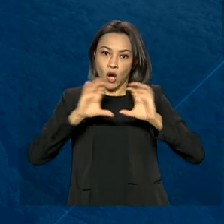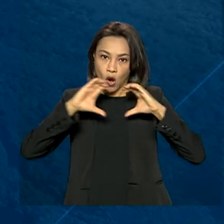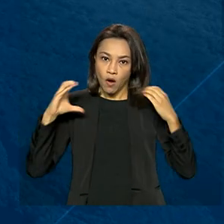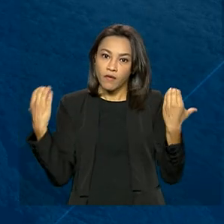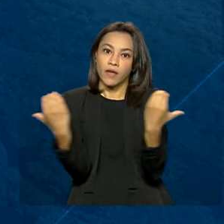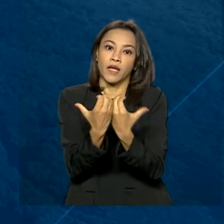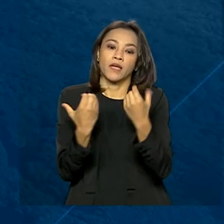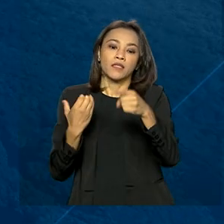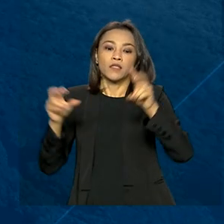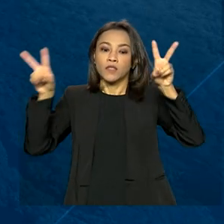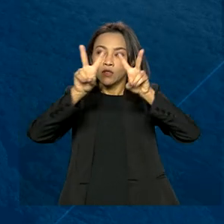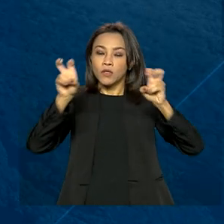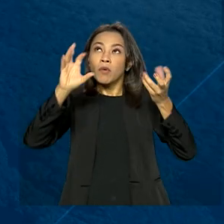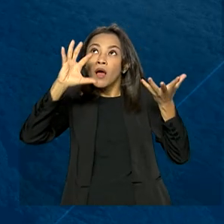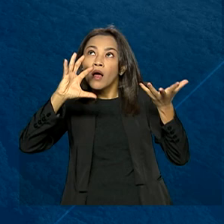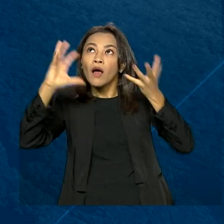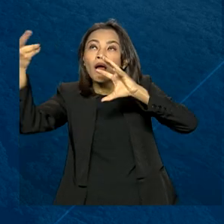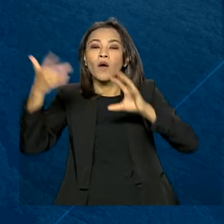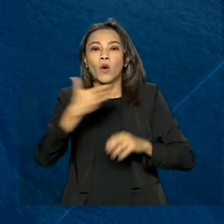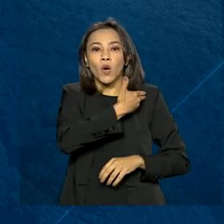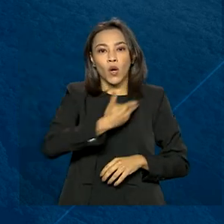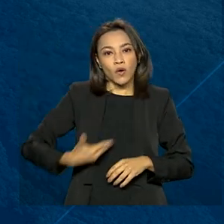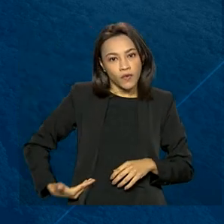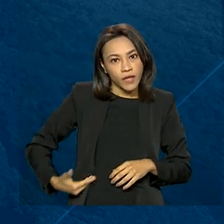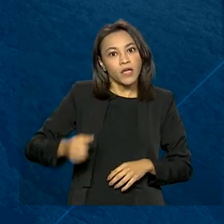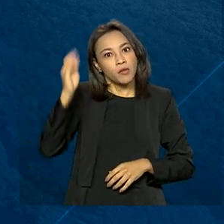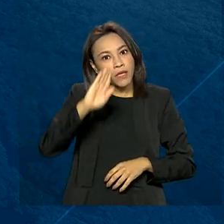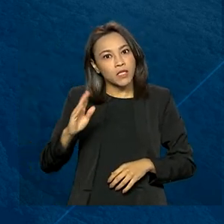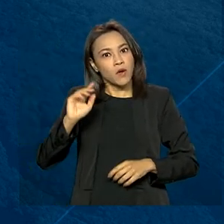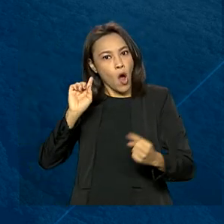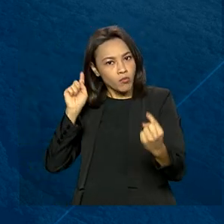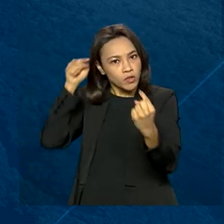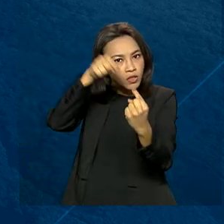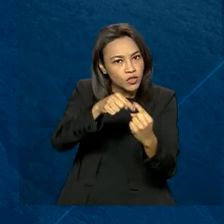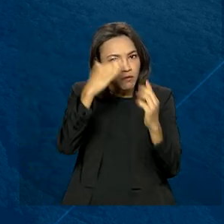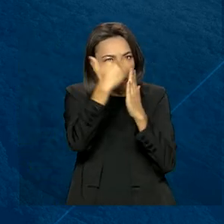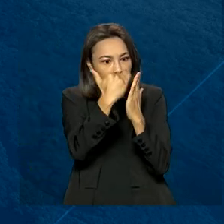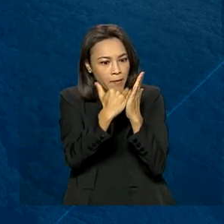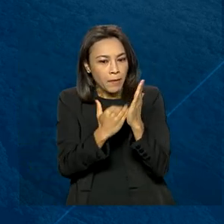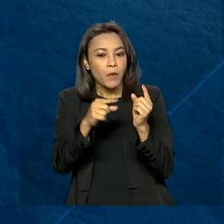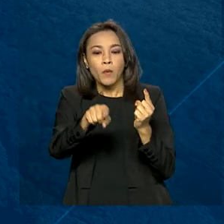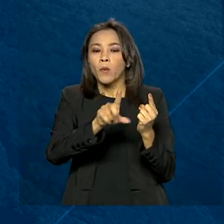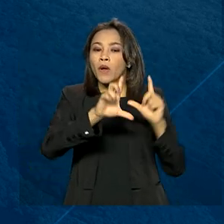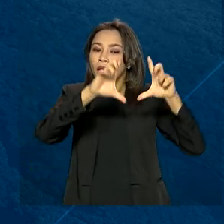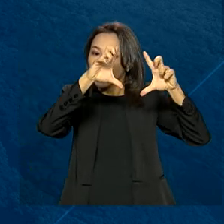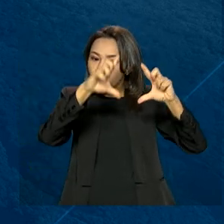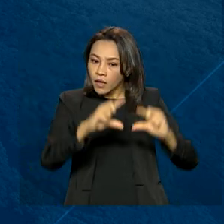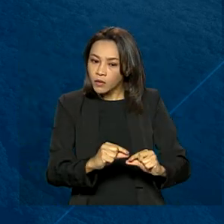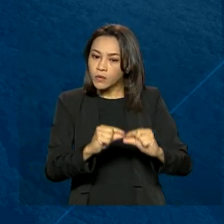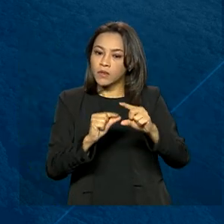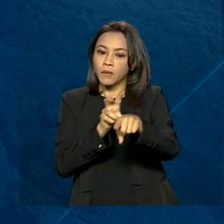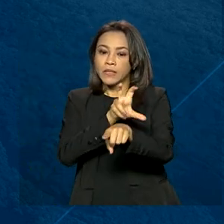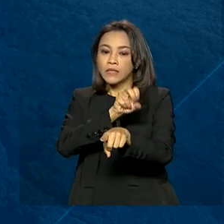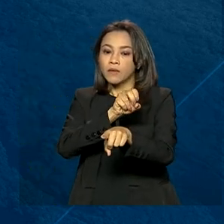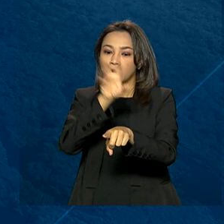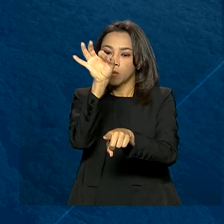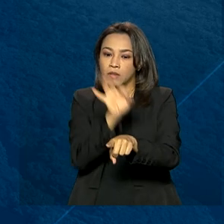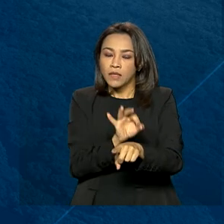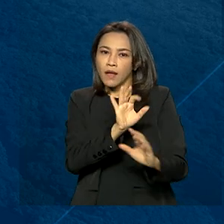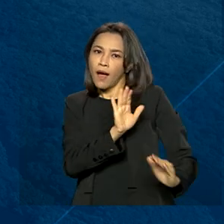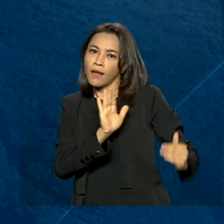Climáticas, o governo brasileiro anunciou metas ambiciosas, entre elas a redução das emissões em 50%